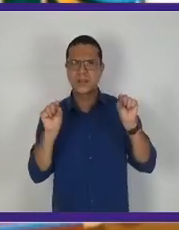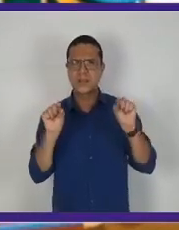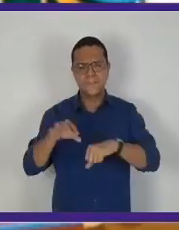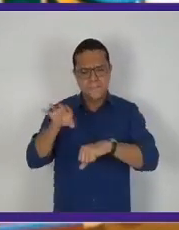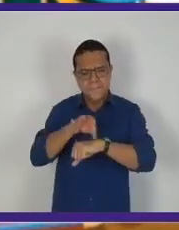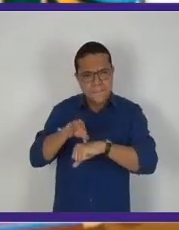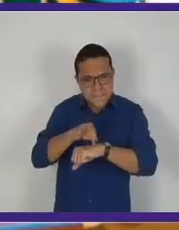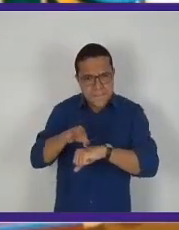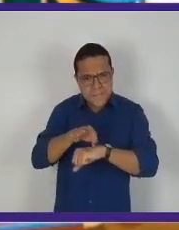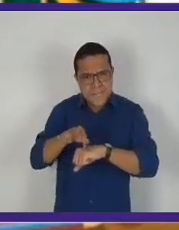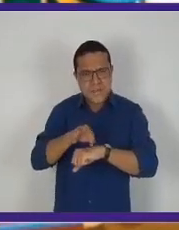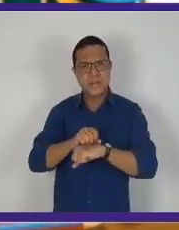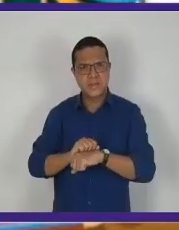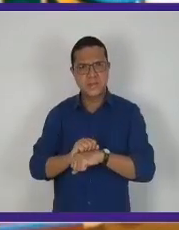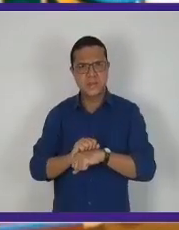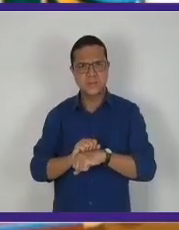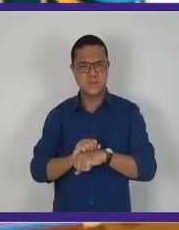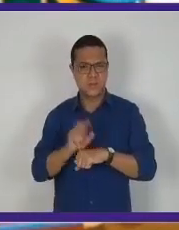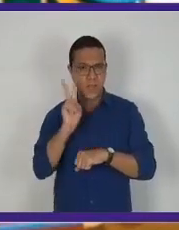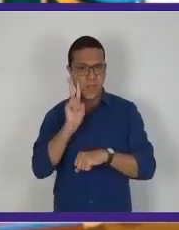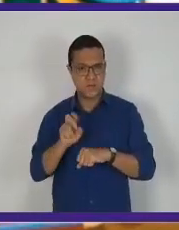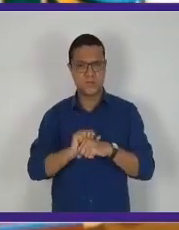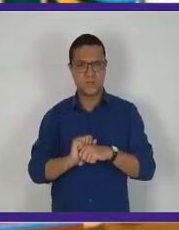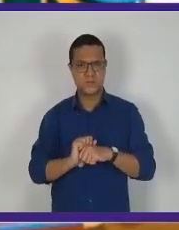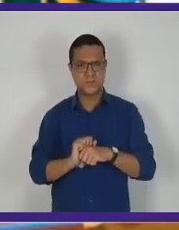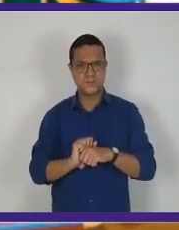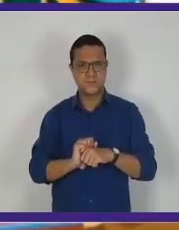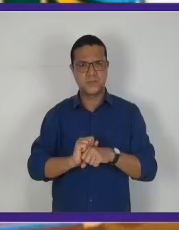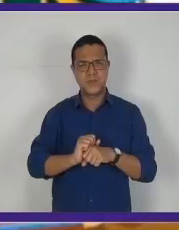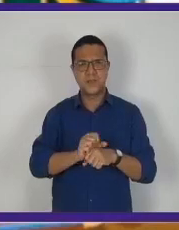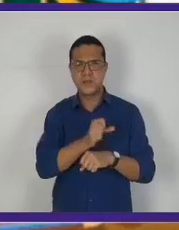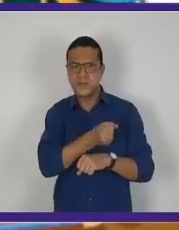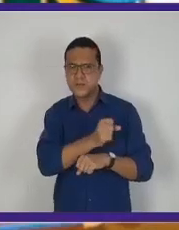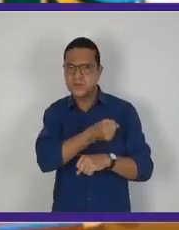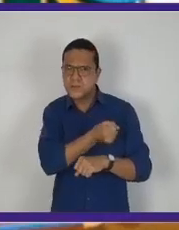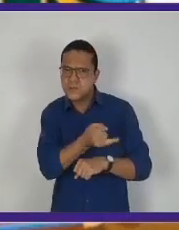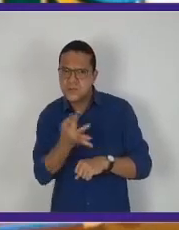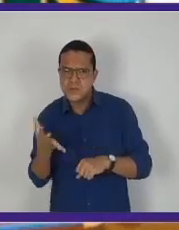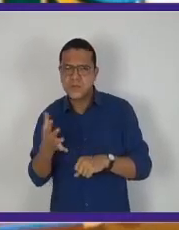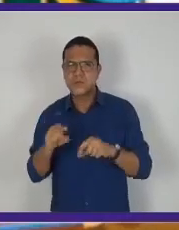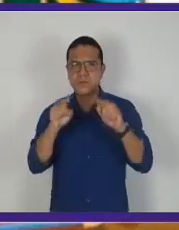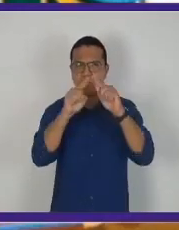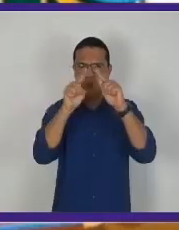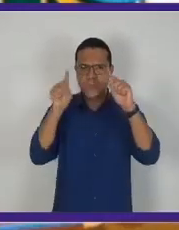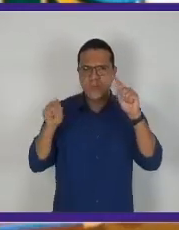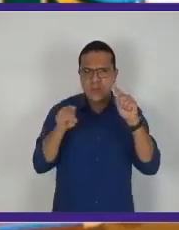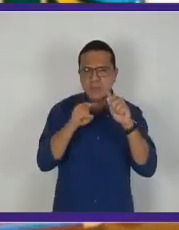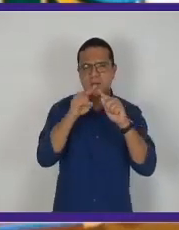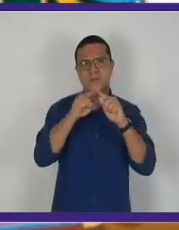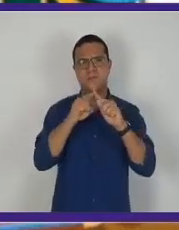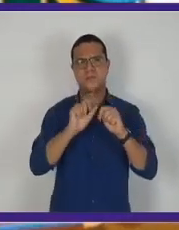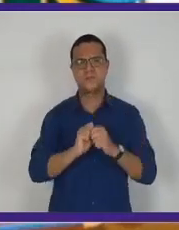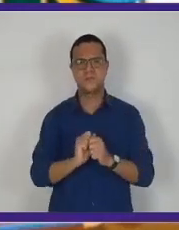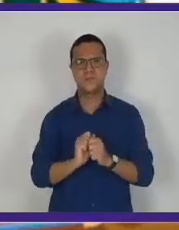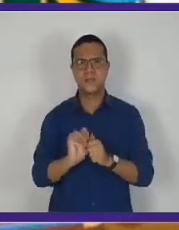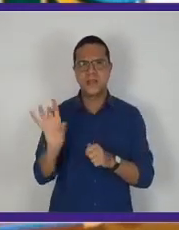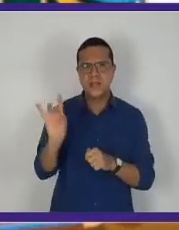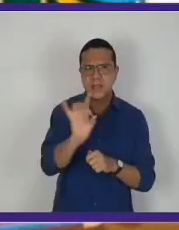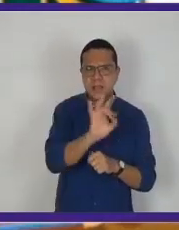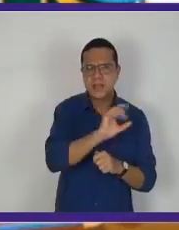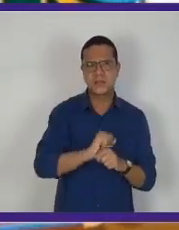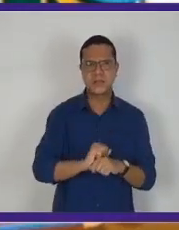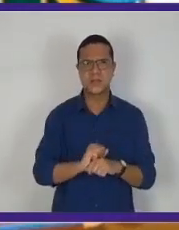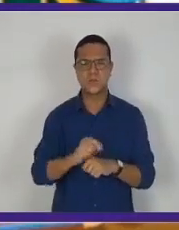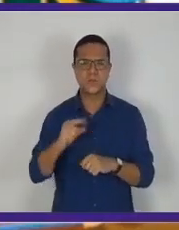vendo esse retângulo? Está na malha quadriculada, cheia de quadrinhos. Cada lado do quadrinho dessa malha